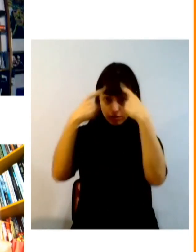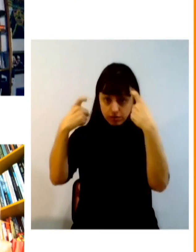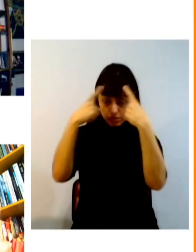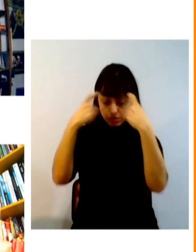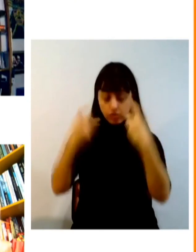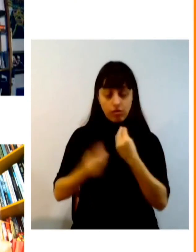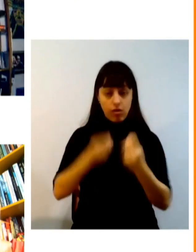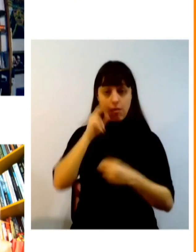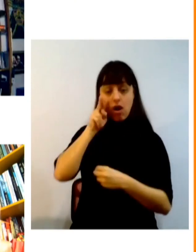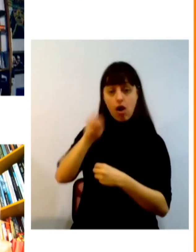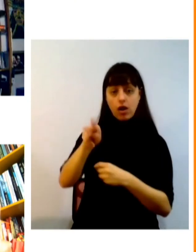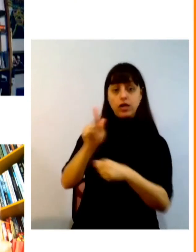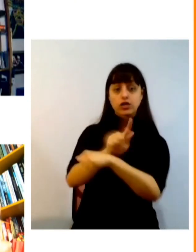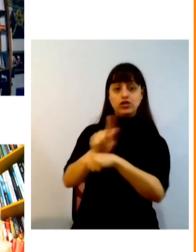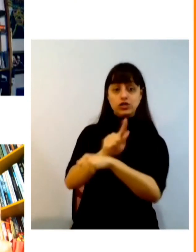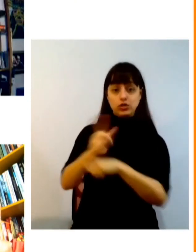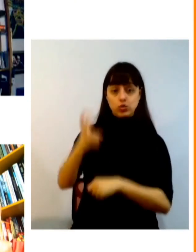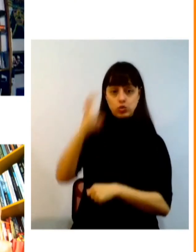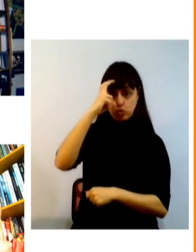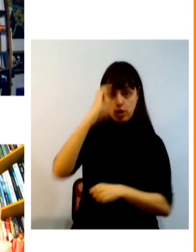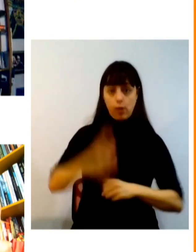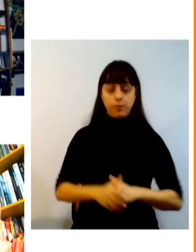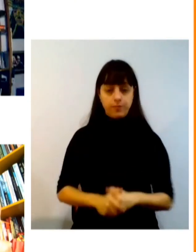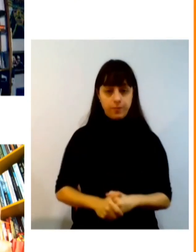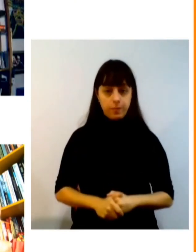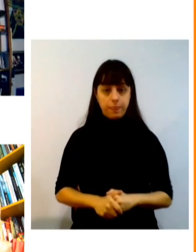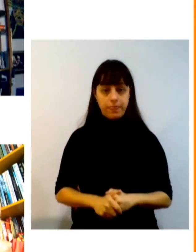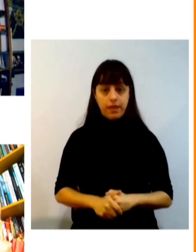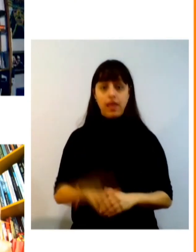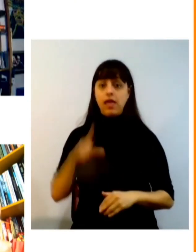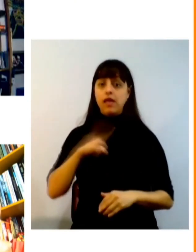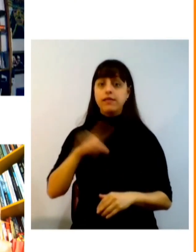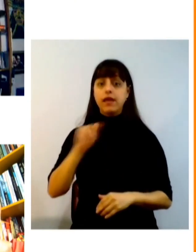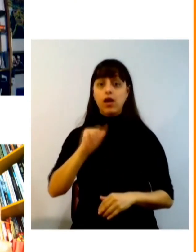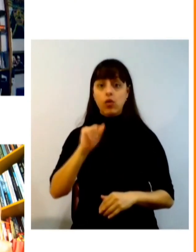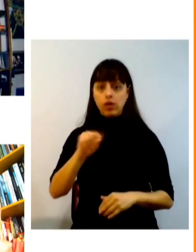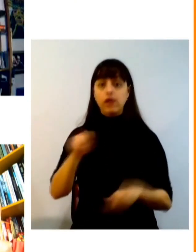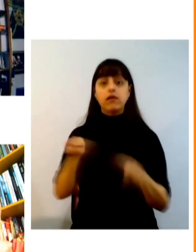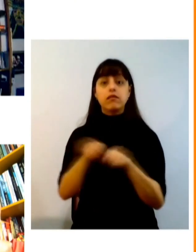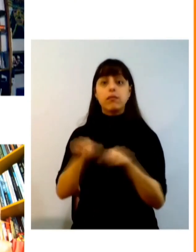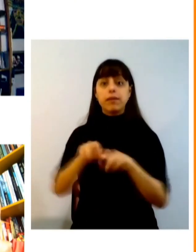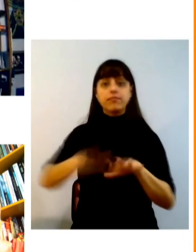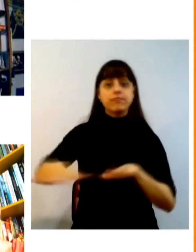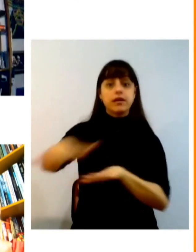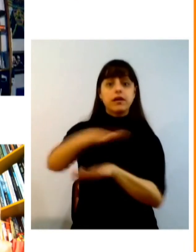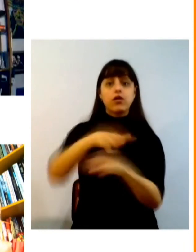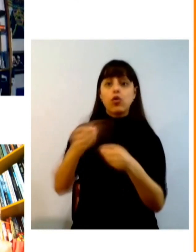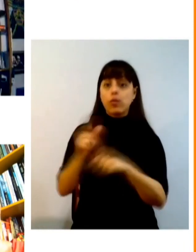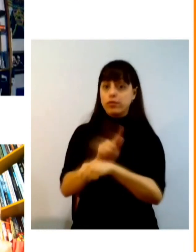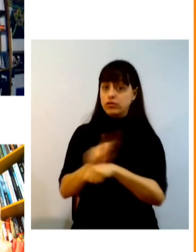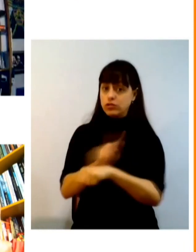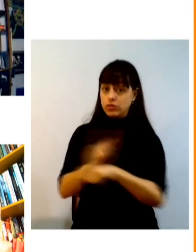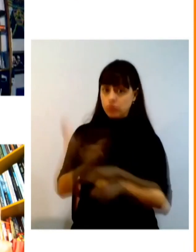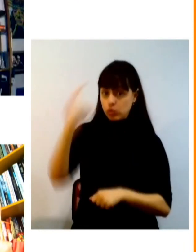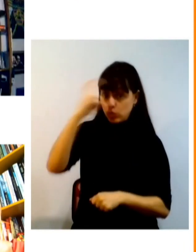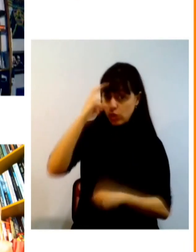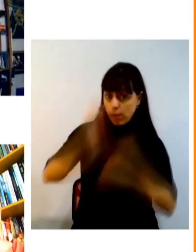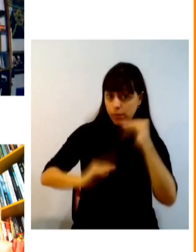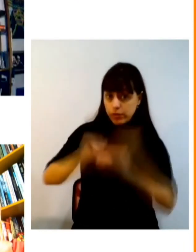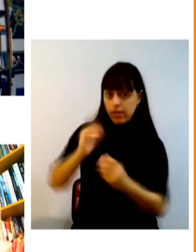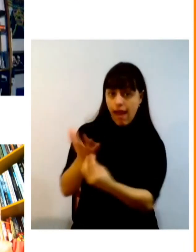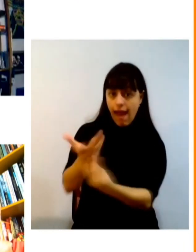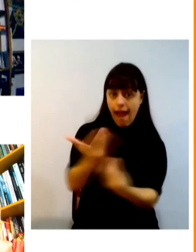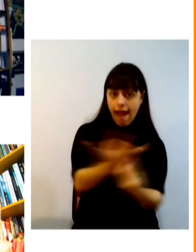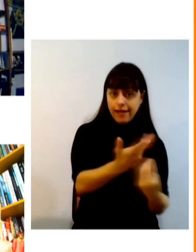há muito potencial também de mercado nesse segmento e como que a gestão cultural a produção cultural os artistas eles podem